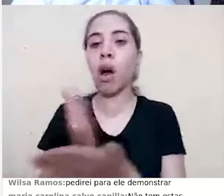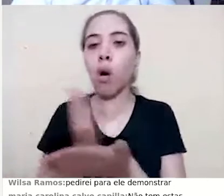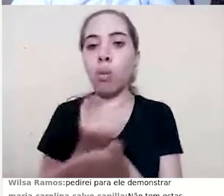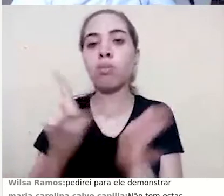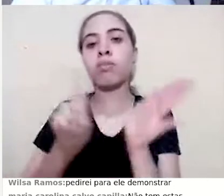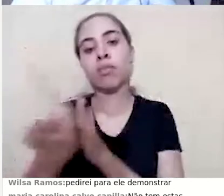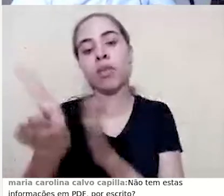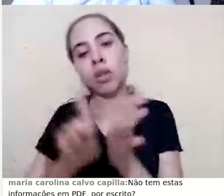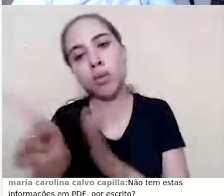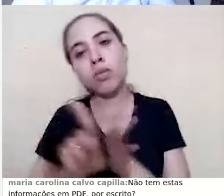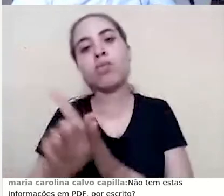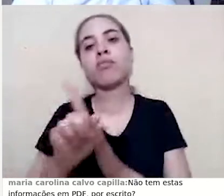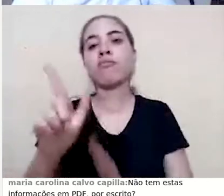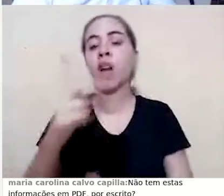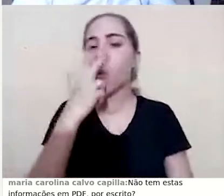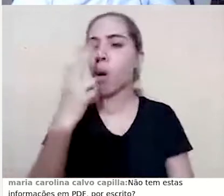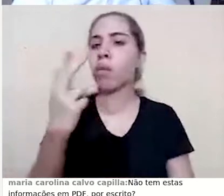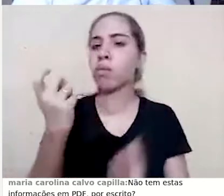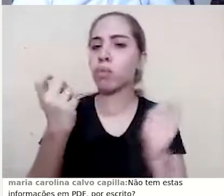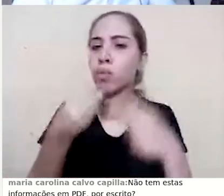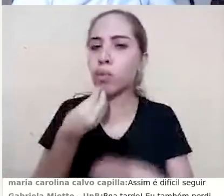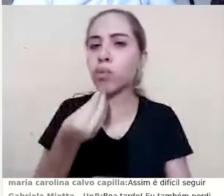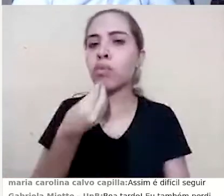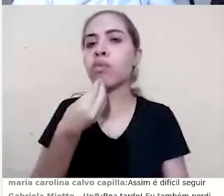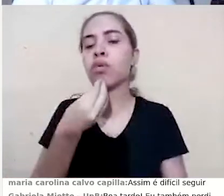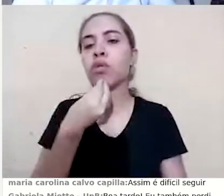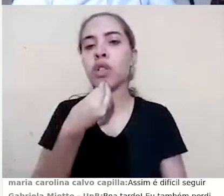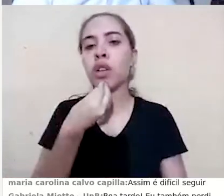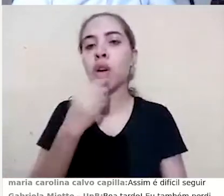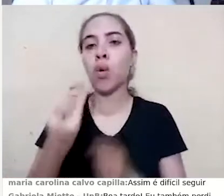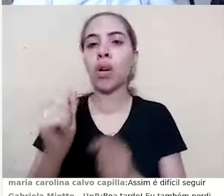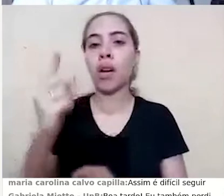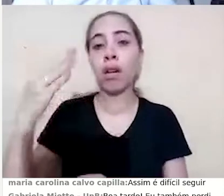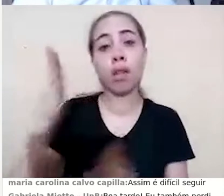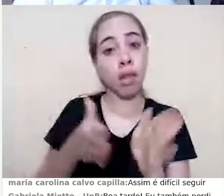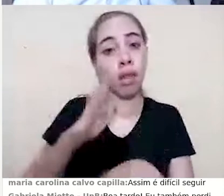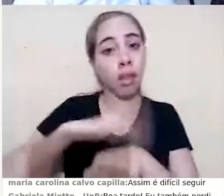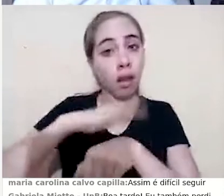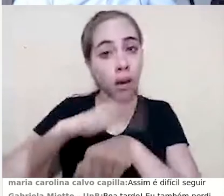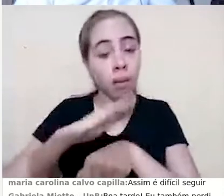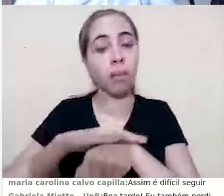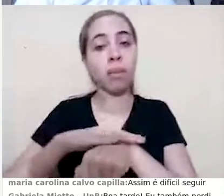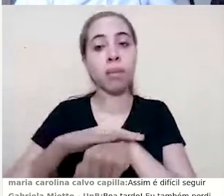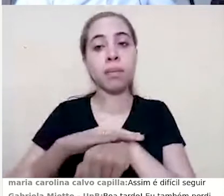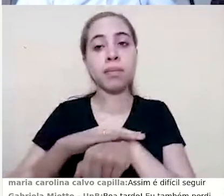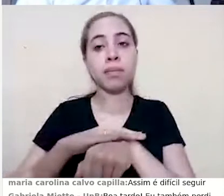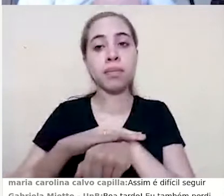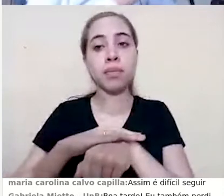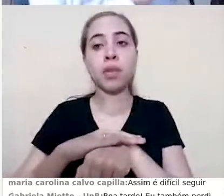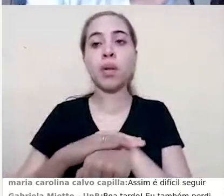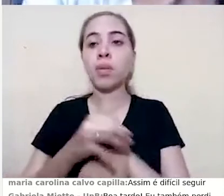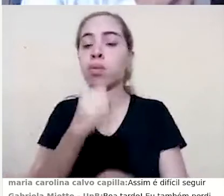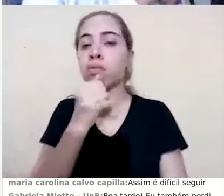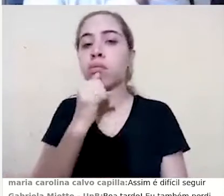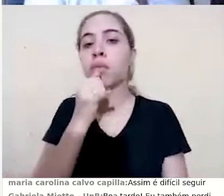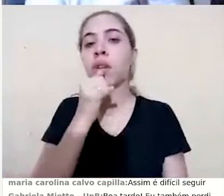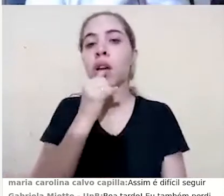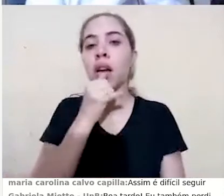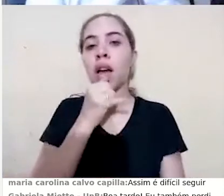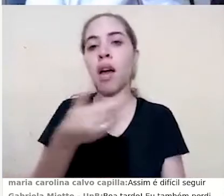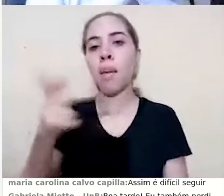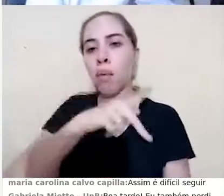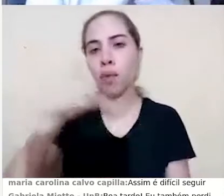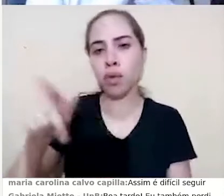aqui. Eu acho que a gente podia só dar um primeiro tempo, para eu reproduzir. Uma delas é da professora Maria